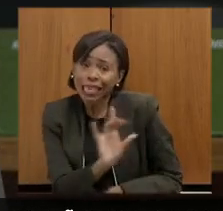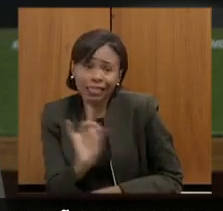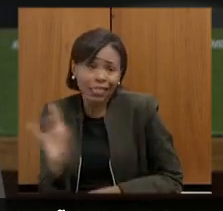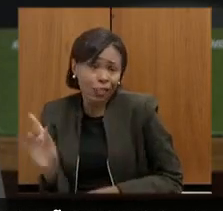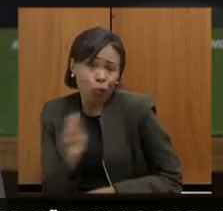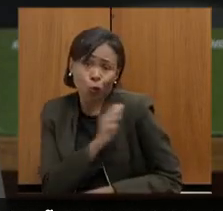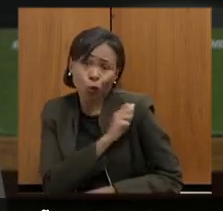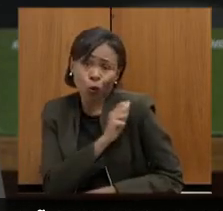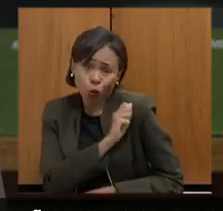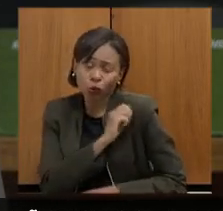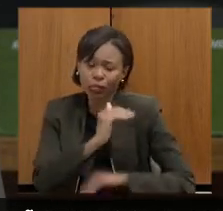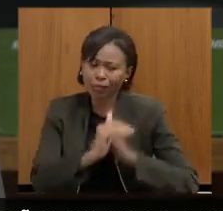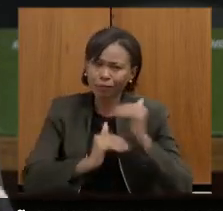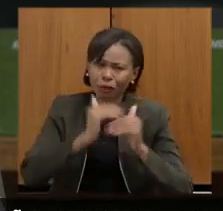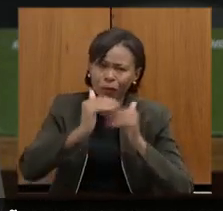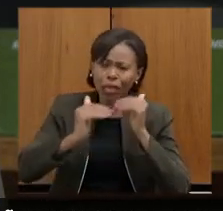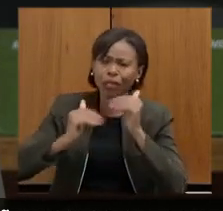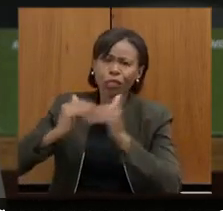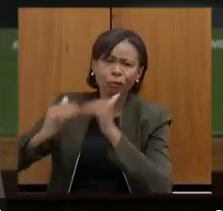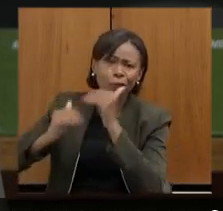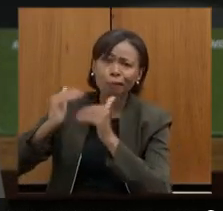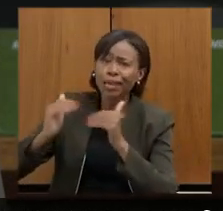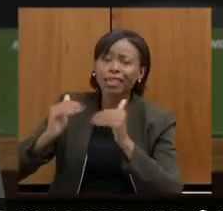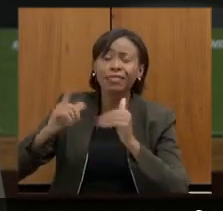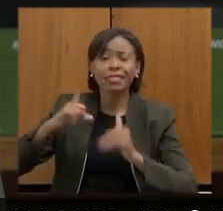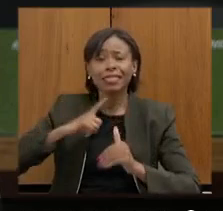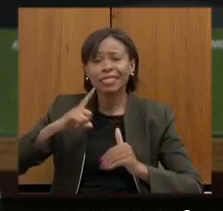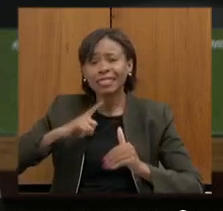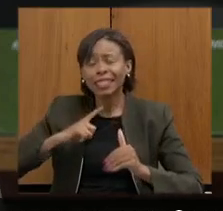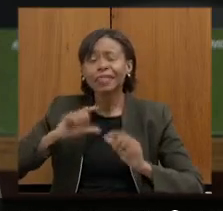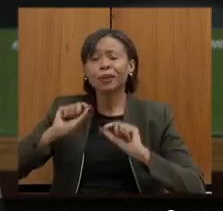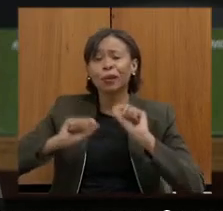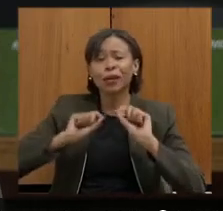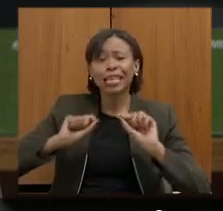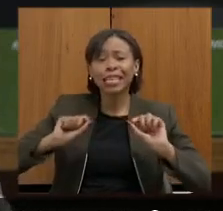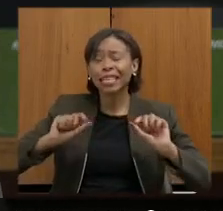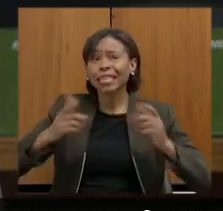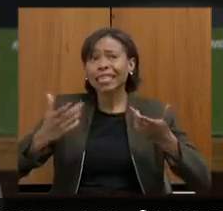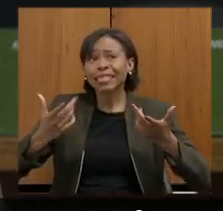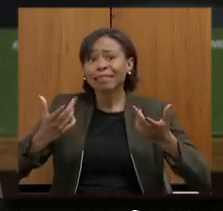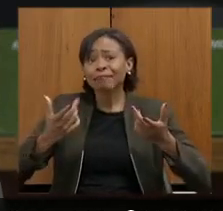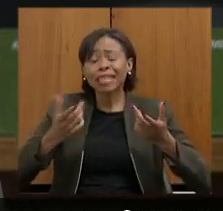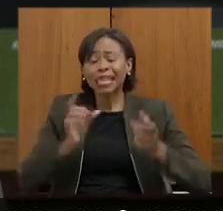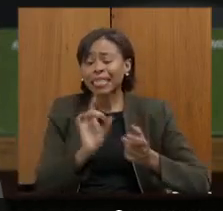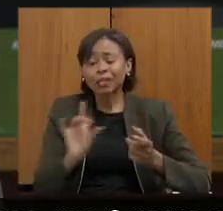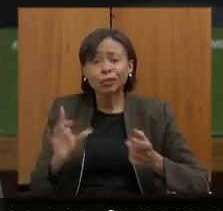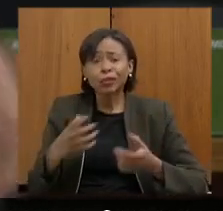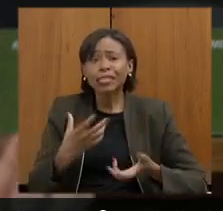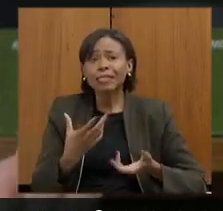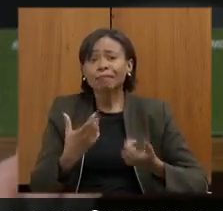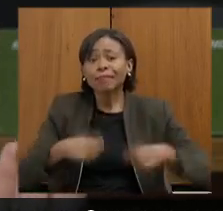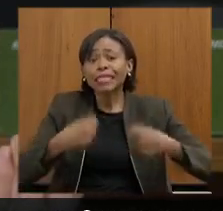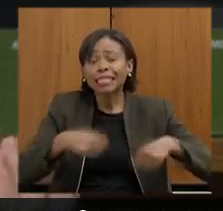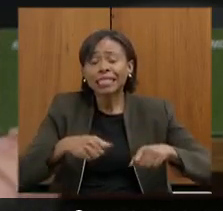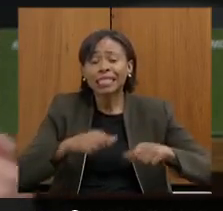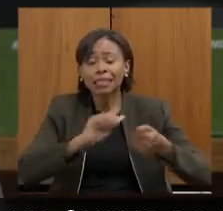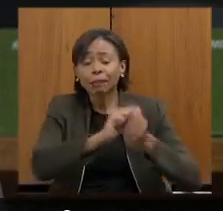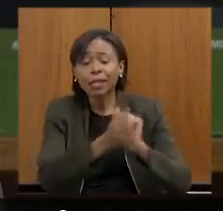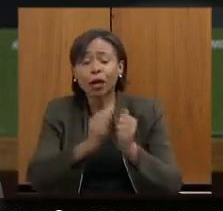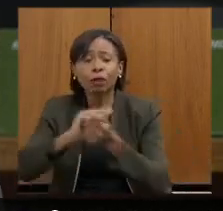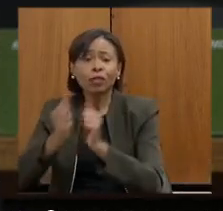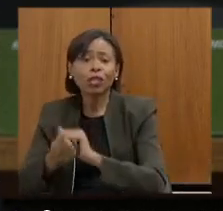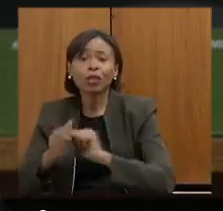desenvolvimento estudantil necessidades específicas. Então, esse grupo, esses centros criados nas nossas 47